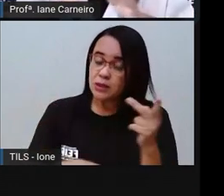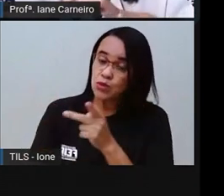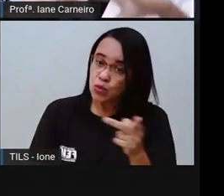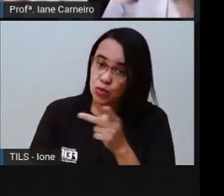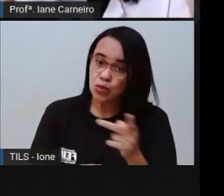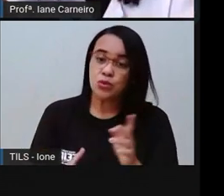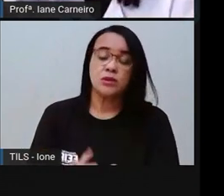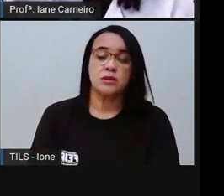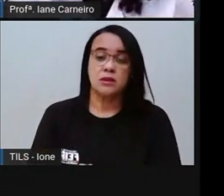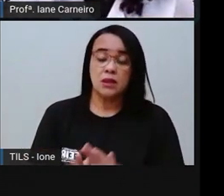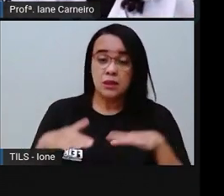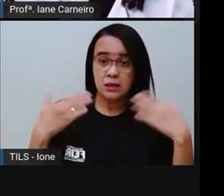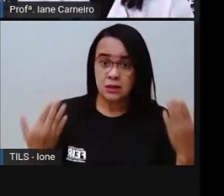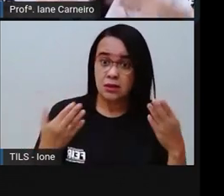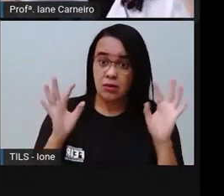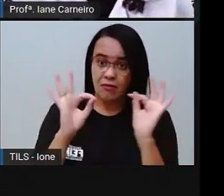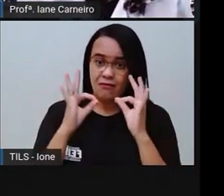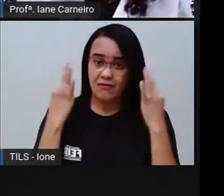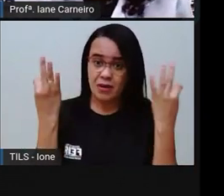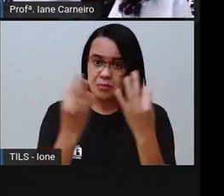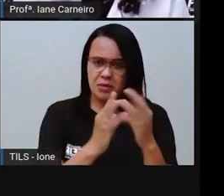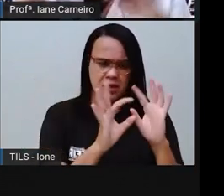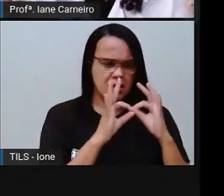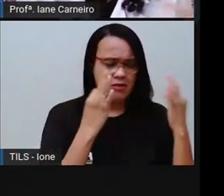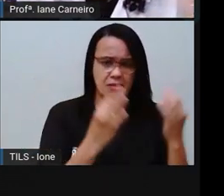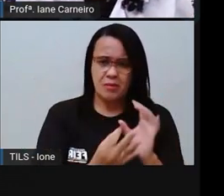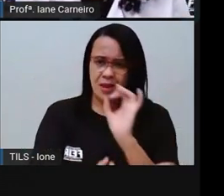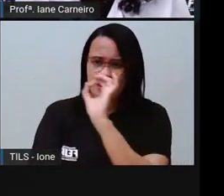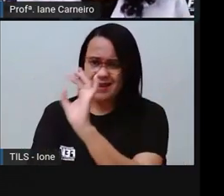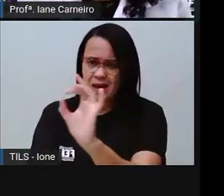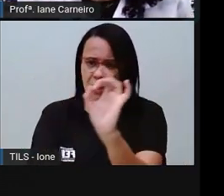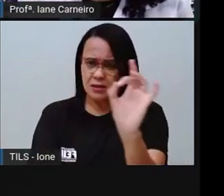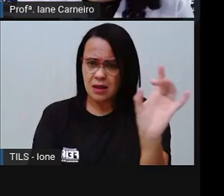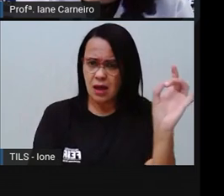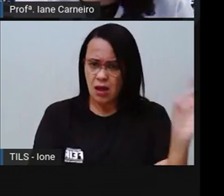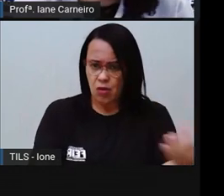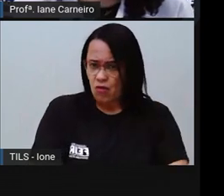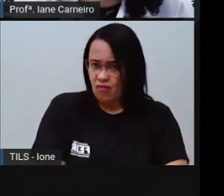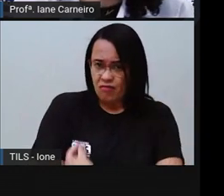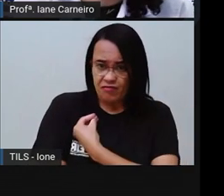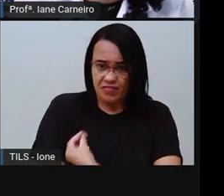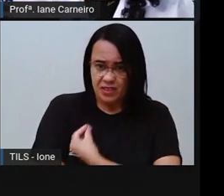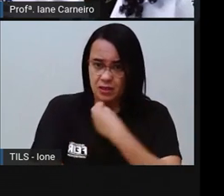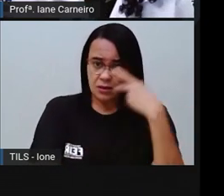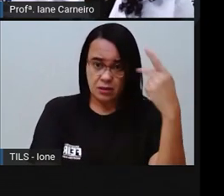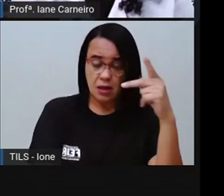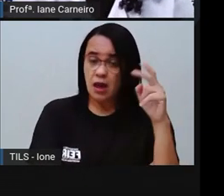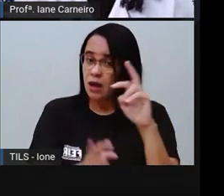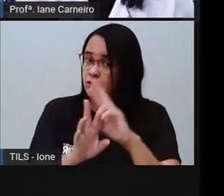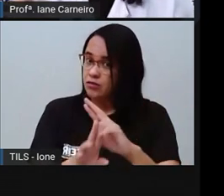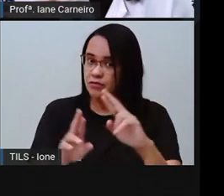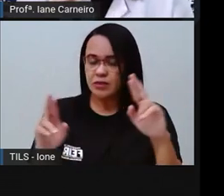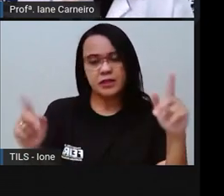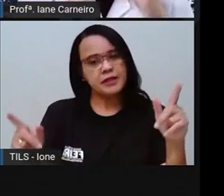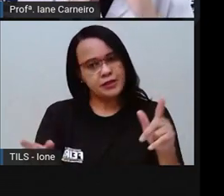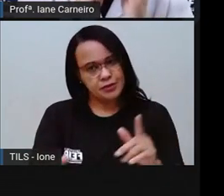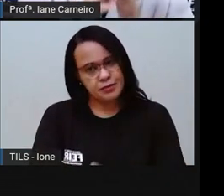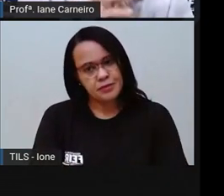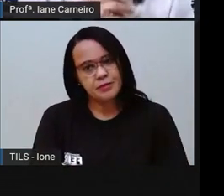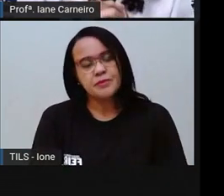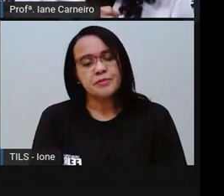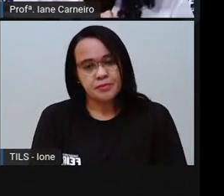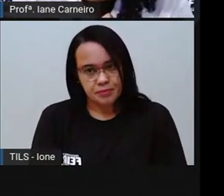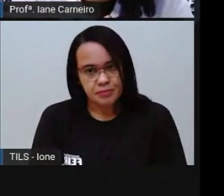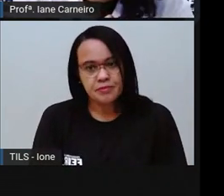diferentes, como cada contexto vai ser diferente, cada realidade é diferente, tá joia? Então, aqui, a Pró trouxe a